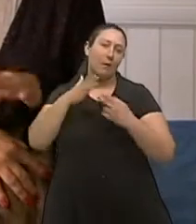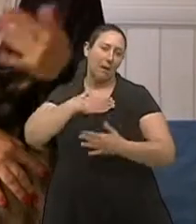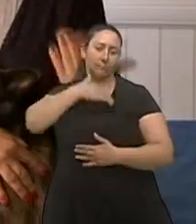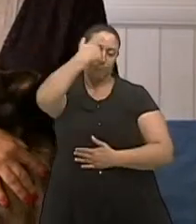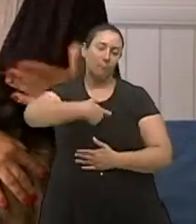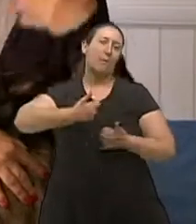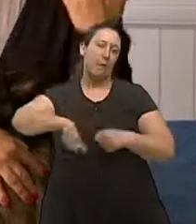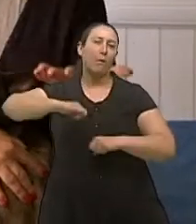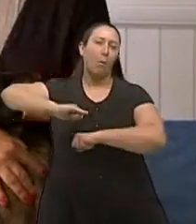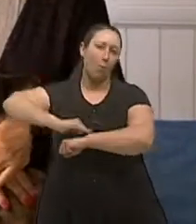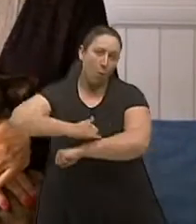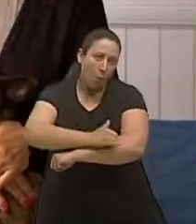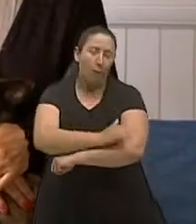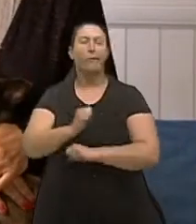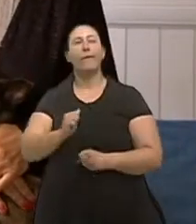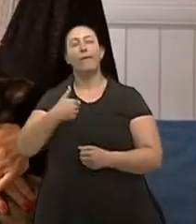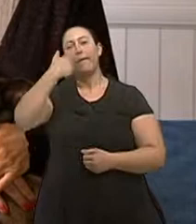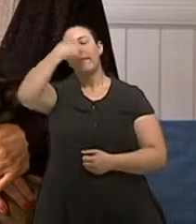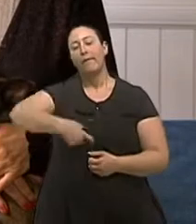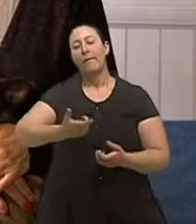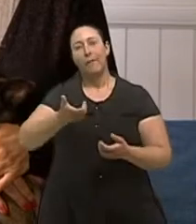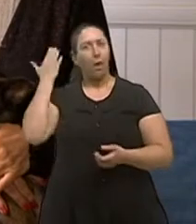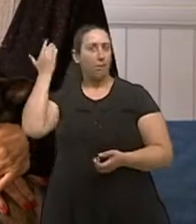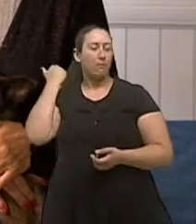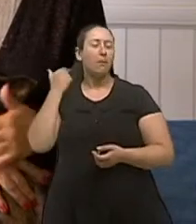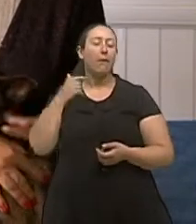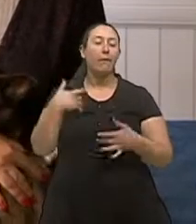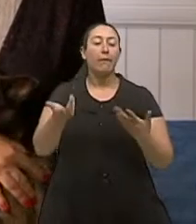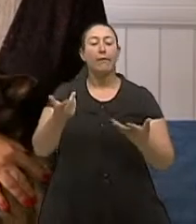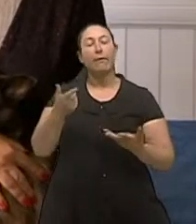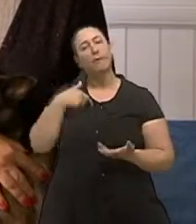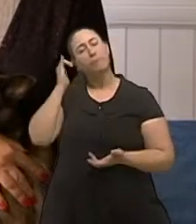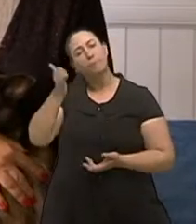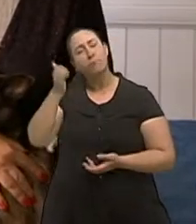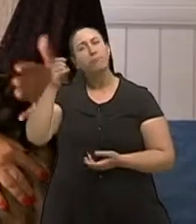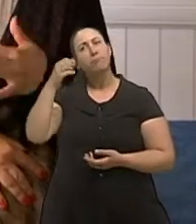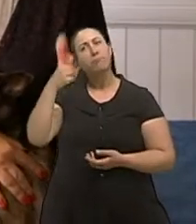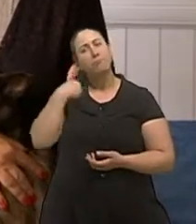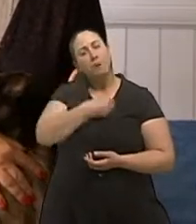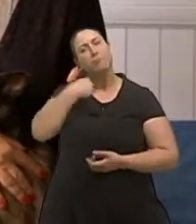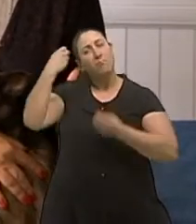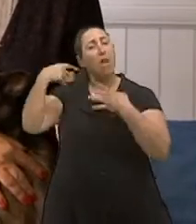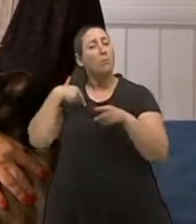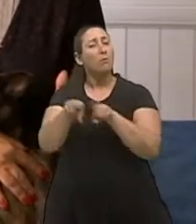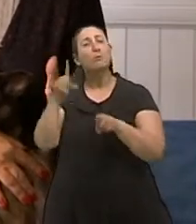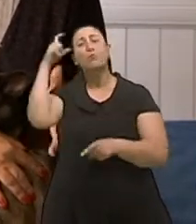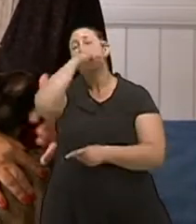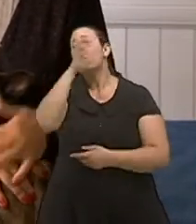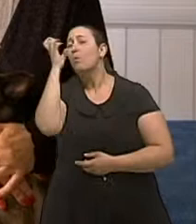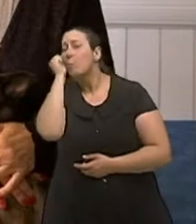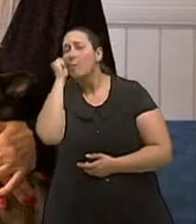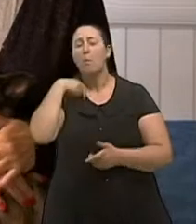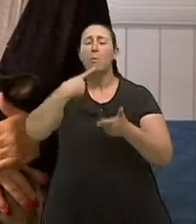mais gorda, com mais peso. Aí o médico relatei também que eu tinha essa dificuldade